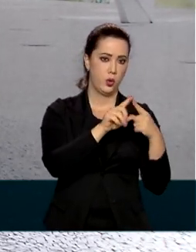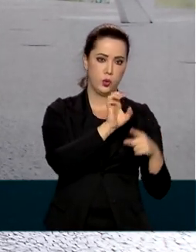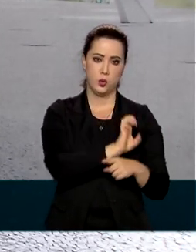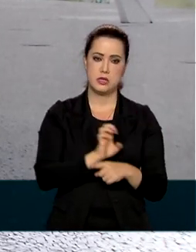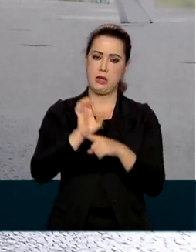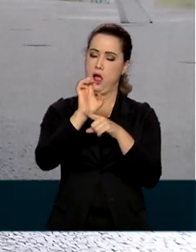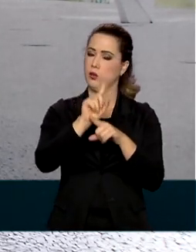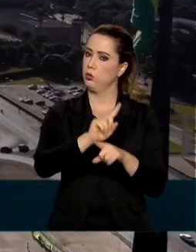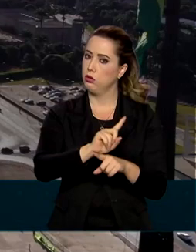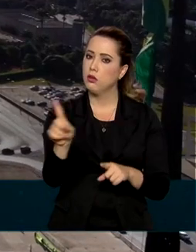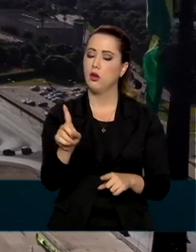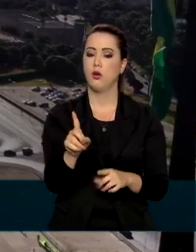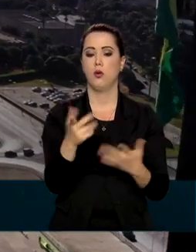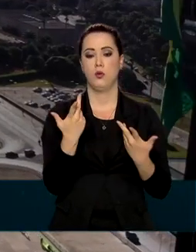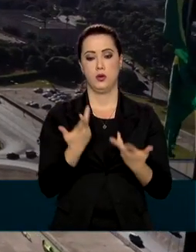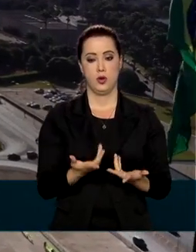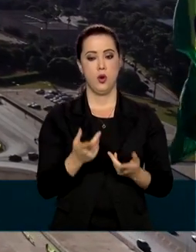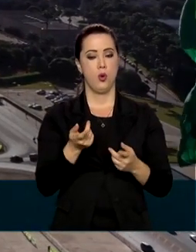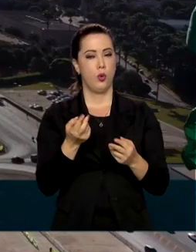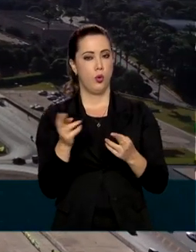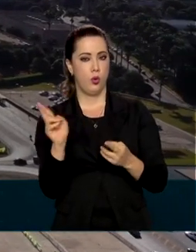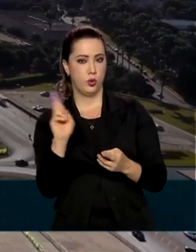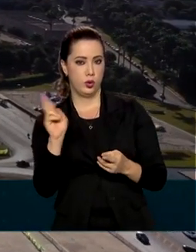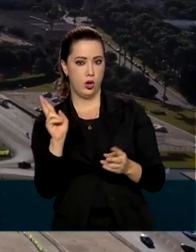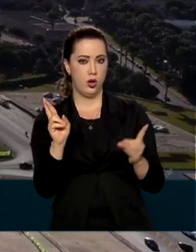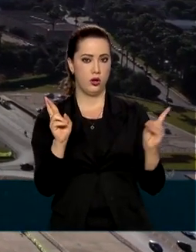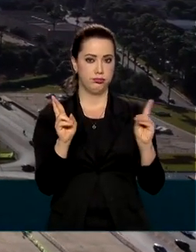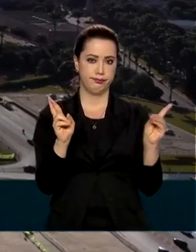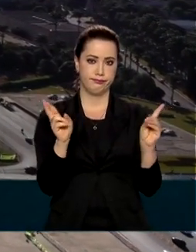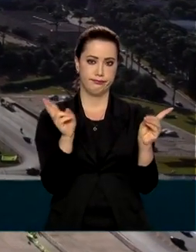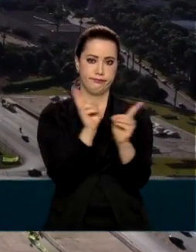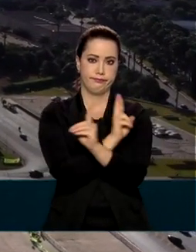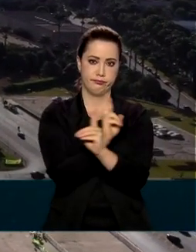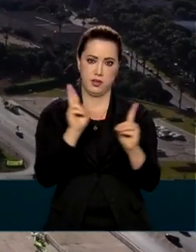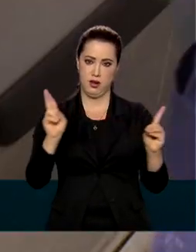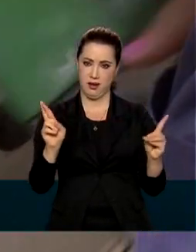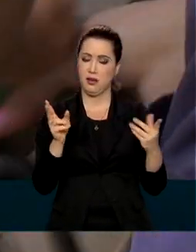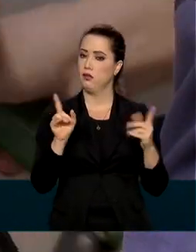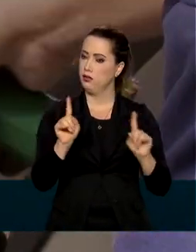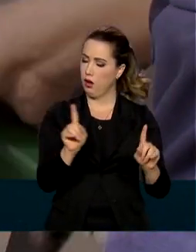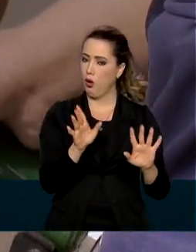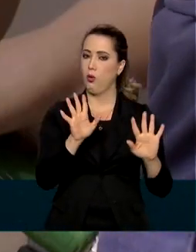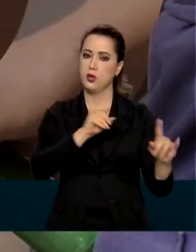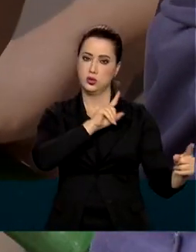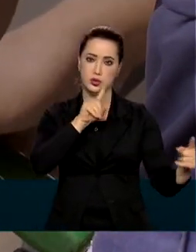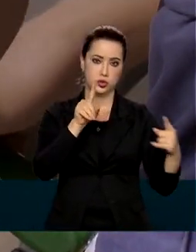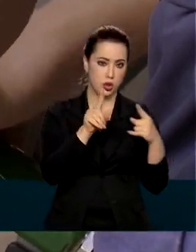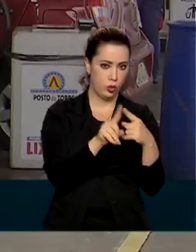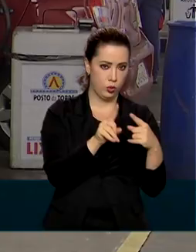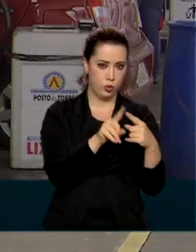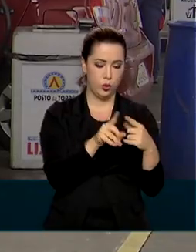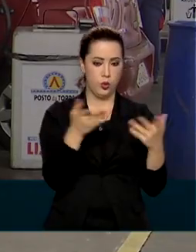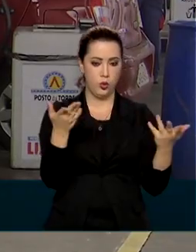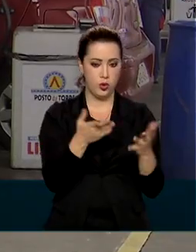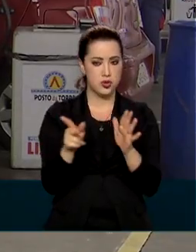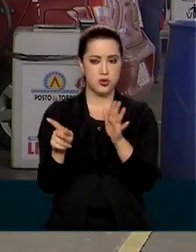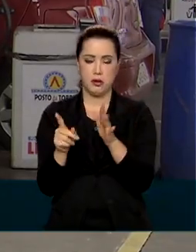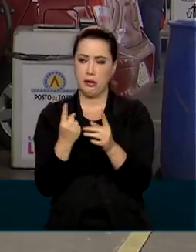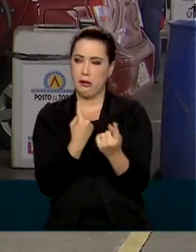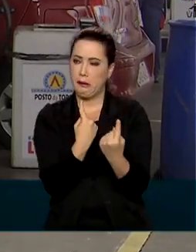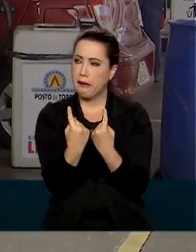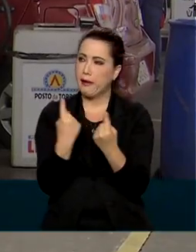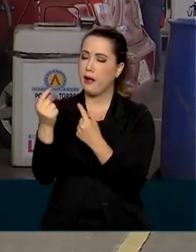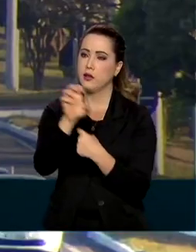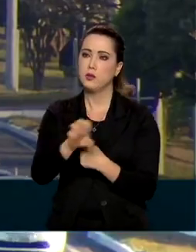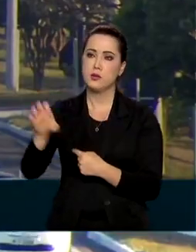combustível ou conforme a variação do câmbio, como é atualmente, em que cada estado pratica uma porcentagem própria. Segundo a